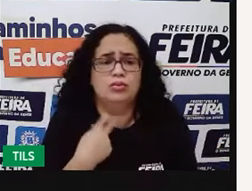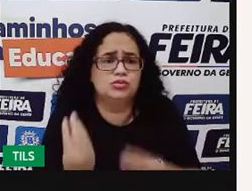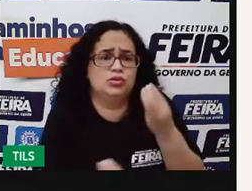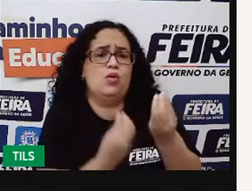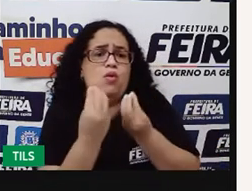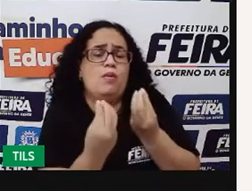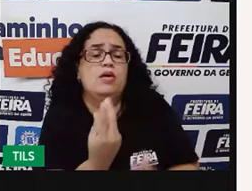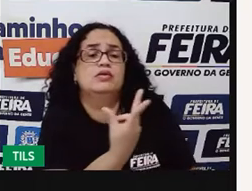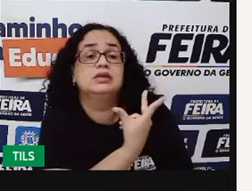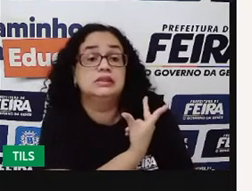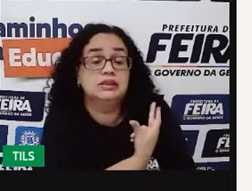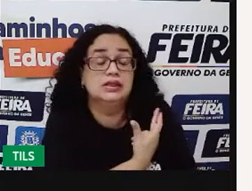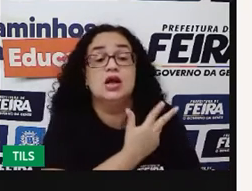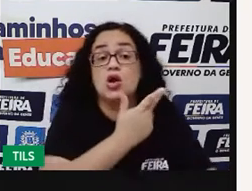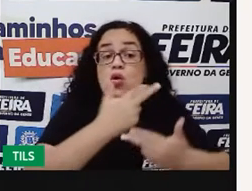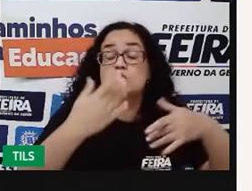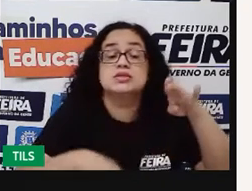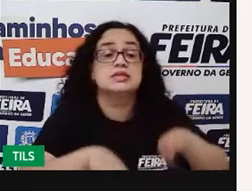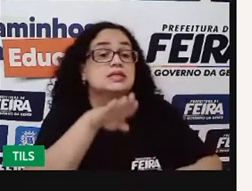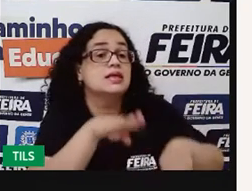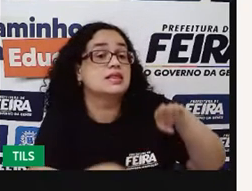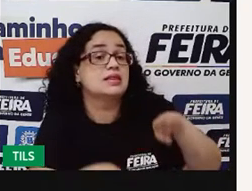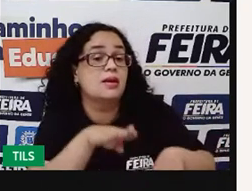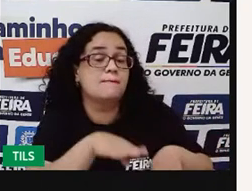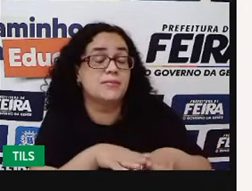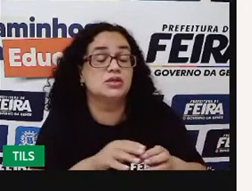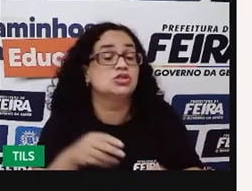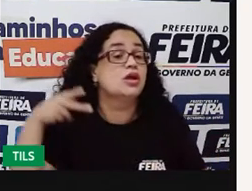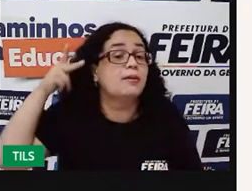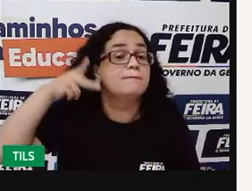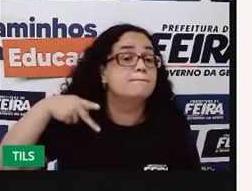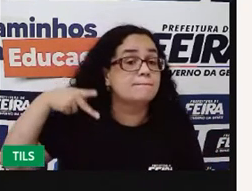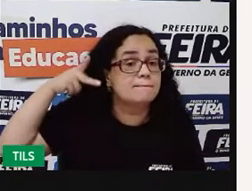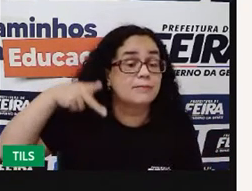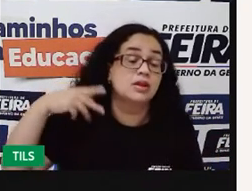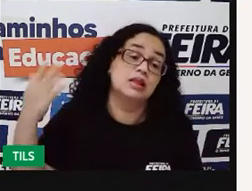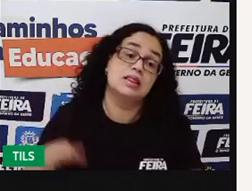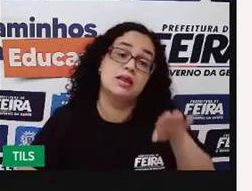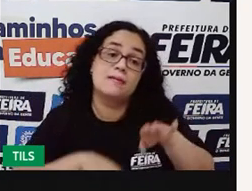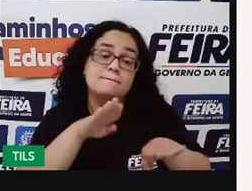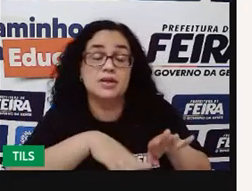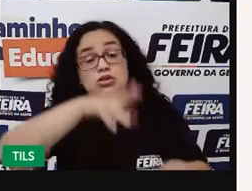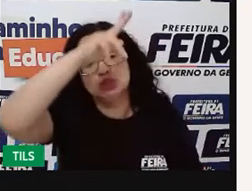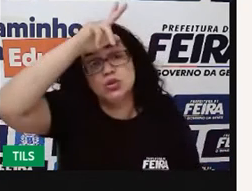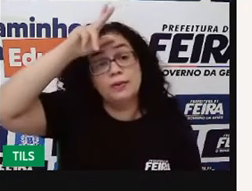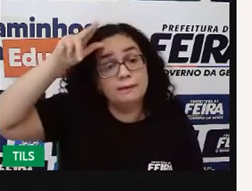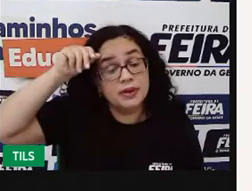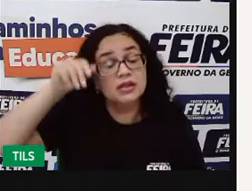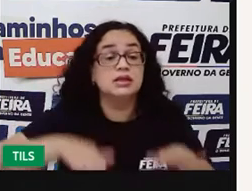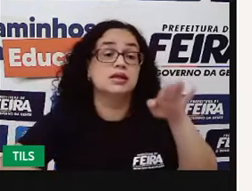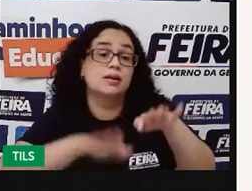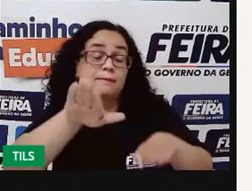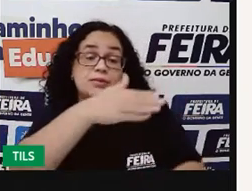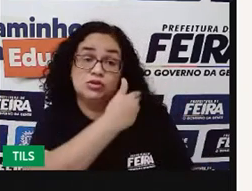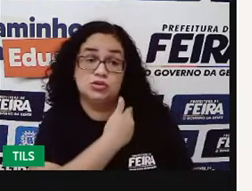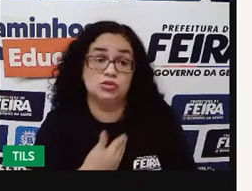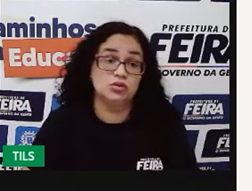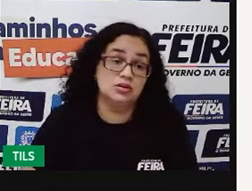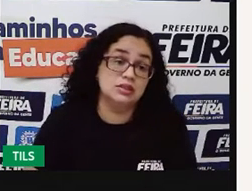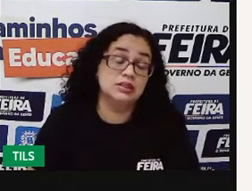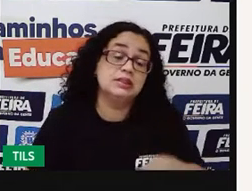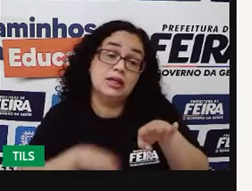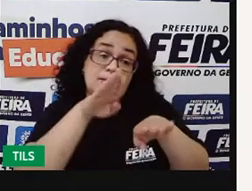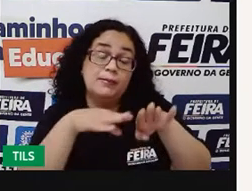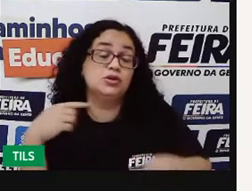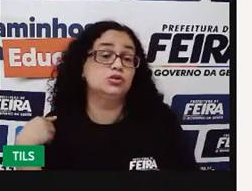Então, são coisas que dependem de um órgão gestor. Depende do prefeito, depende do governador, depende do nosso